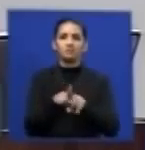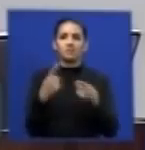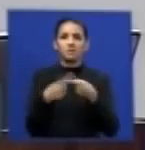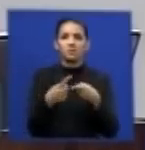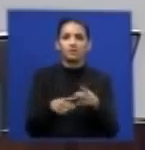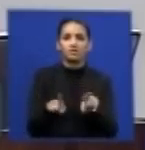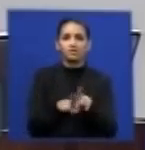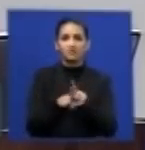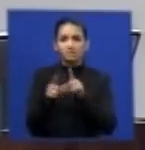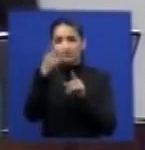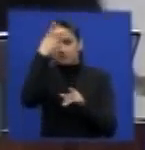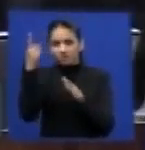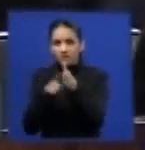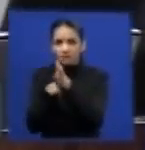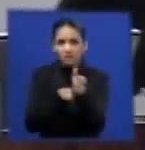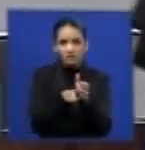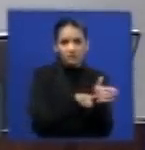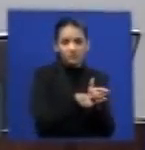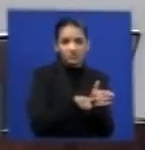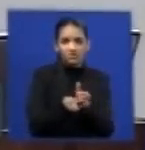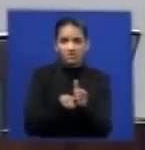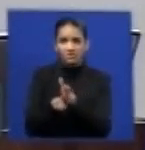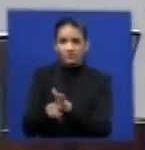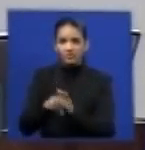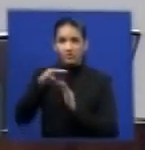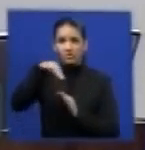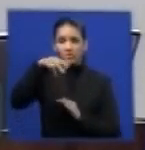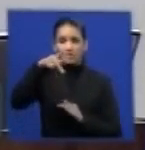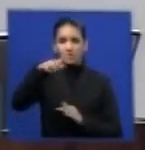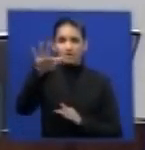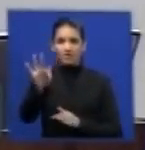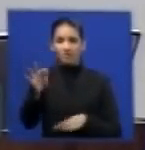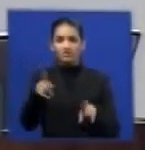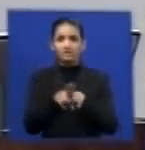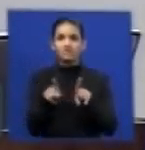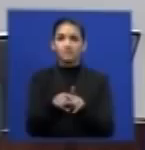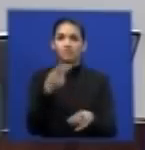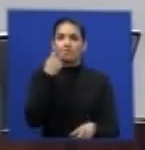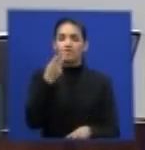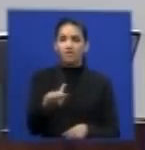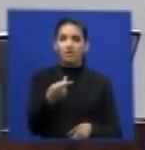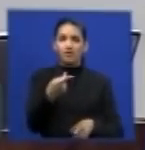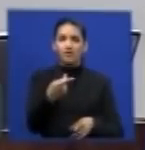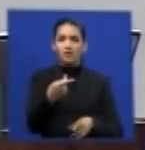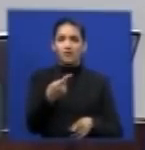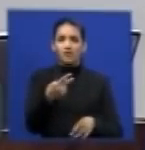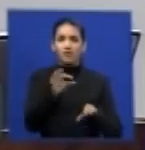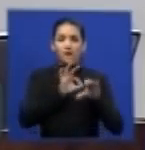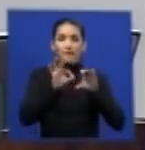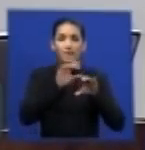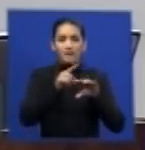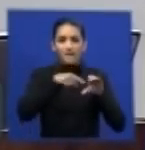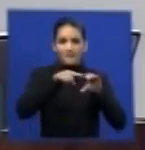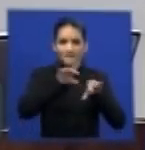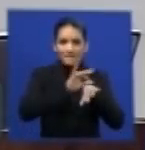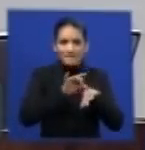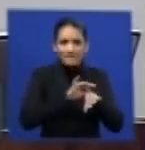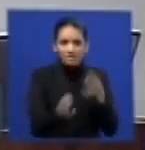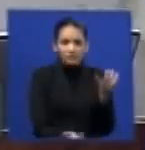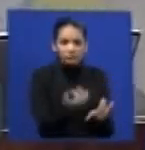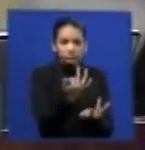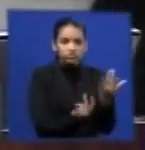periciais da quarta câmara do Ministério Público Federal trazem claramente que a queima desse tipo de produto produzem